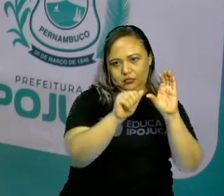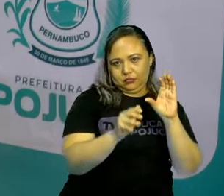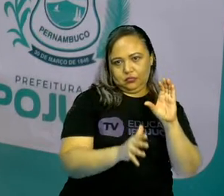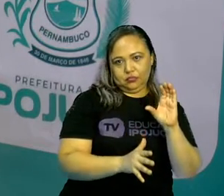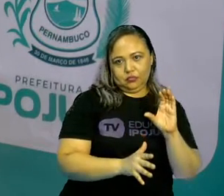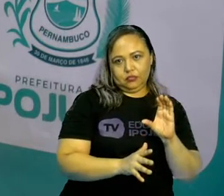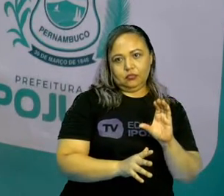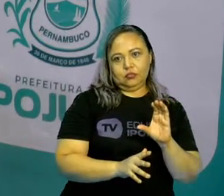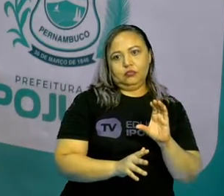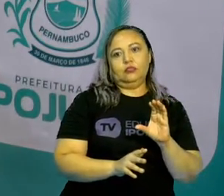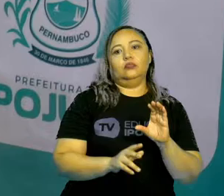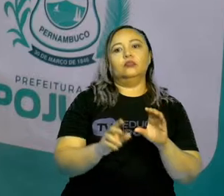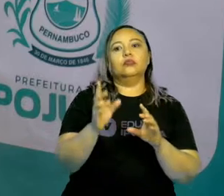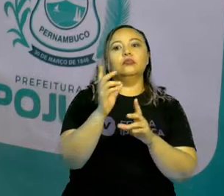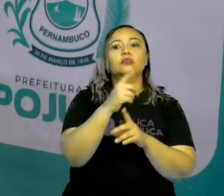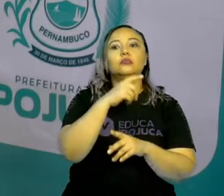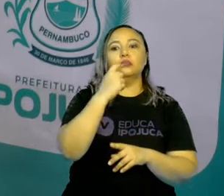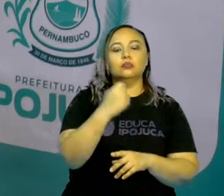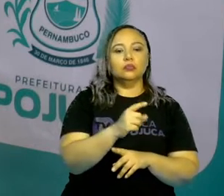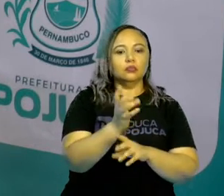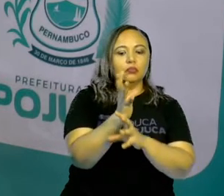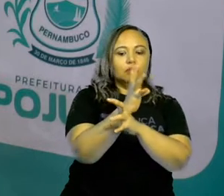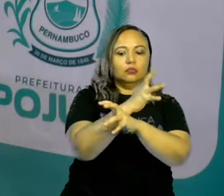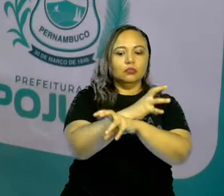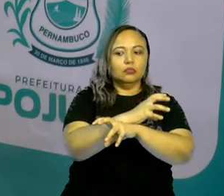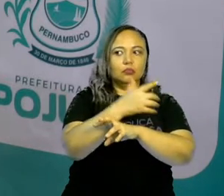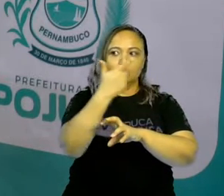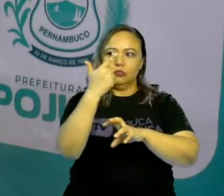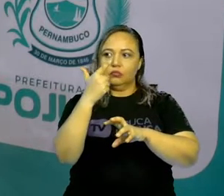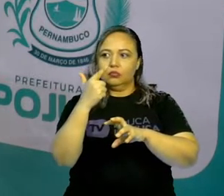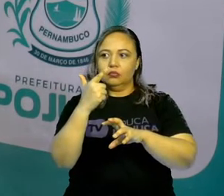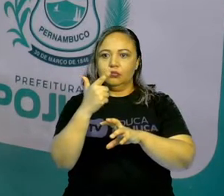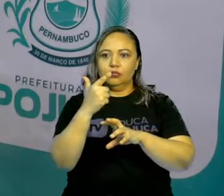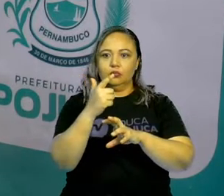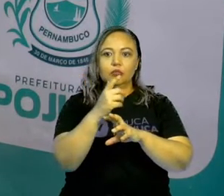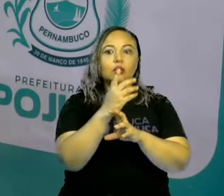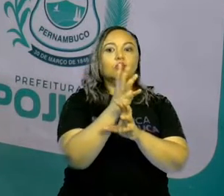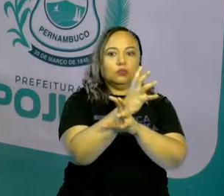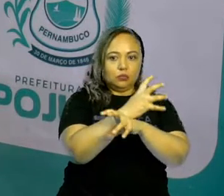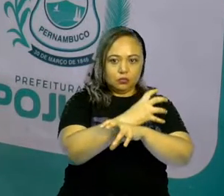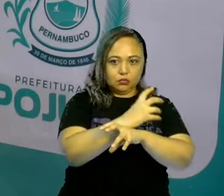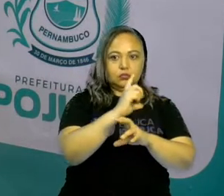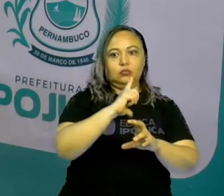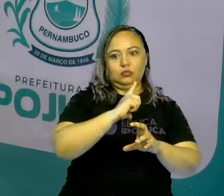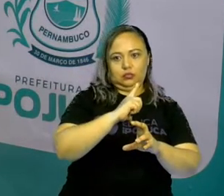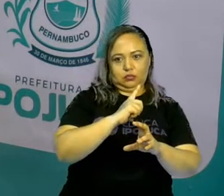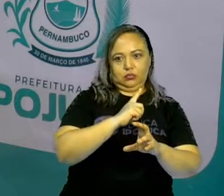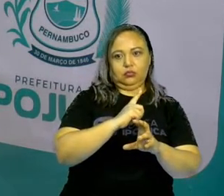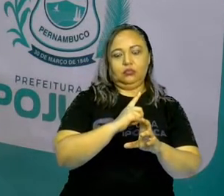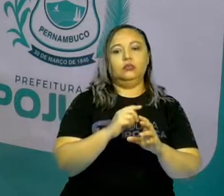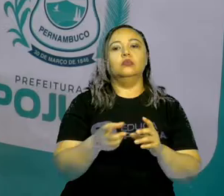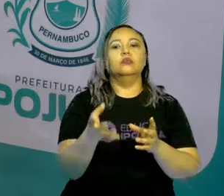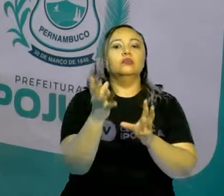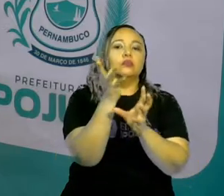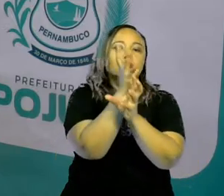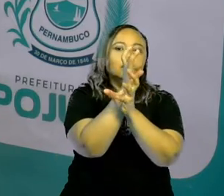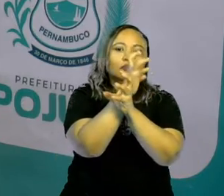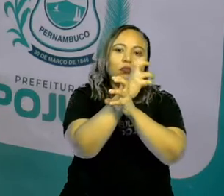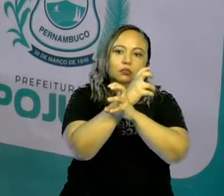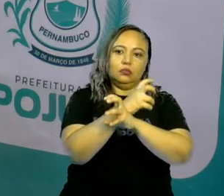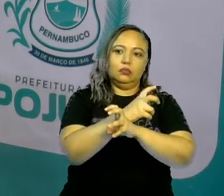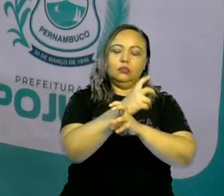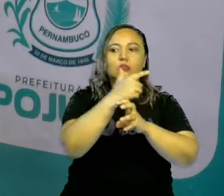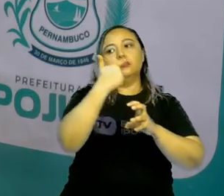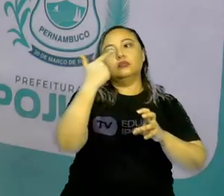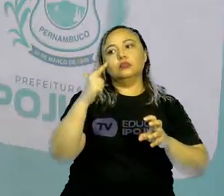vertebrados, que possuem crânio e coluna vertebral. E os invertebrados,